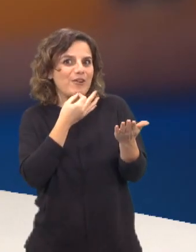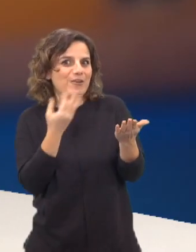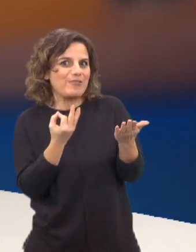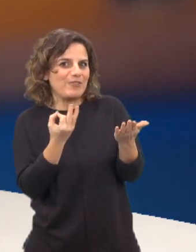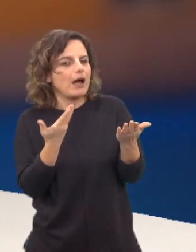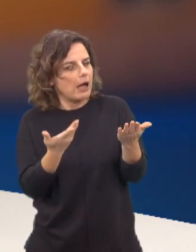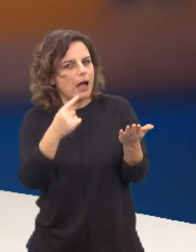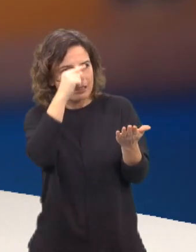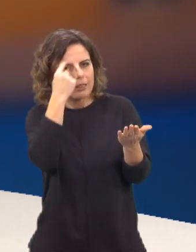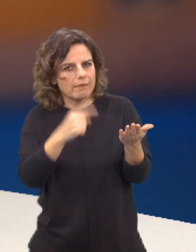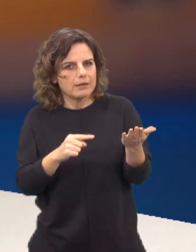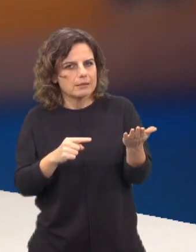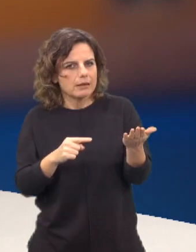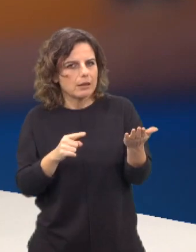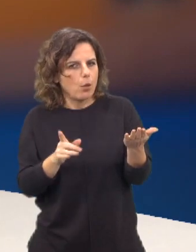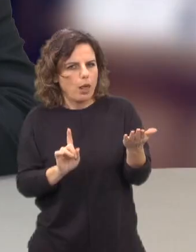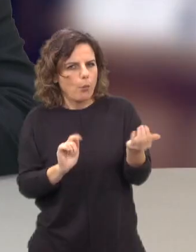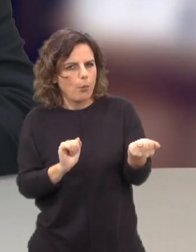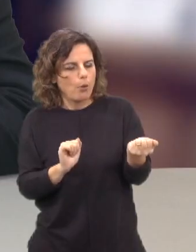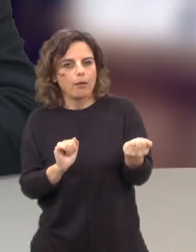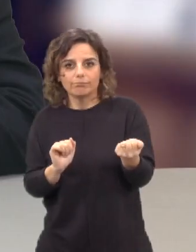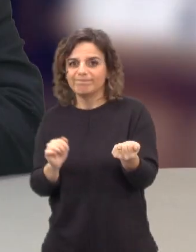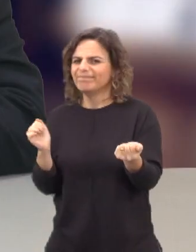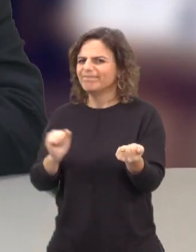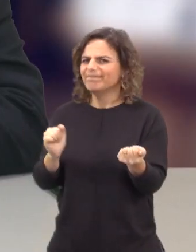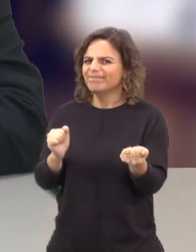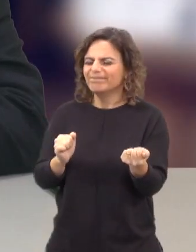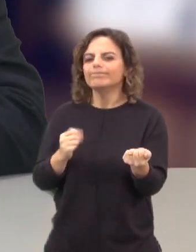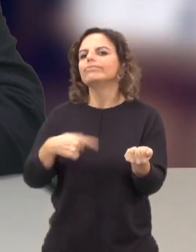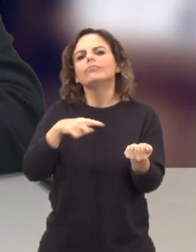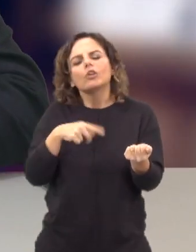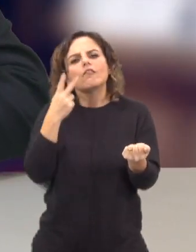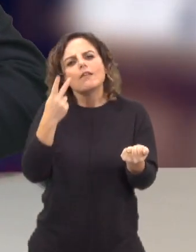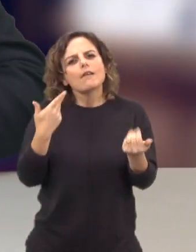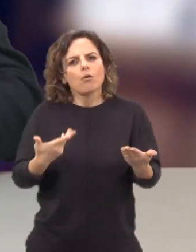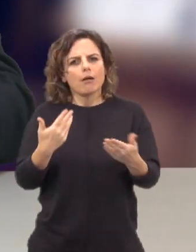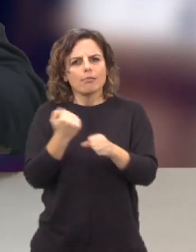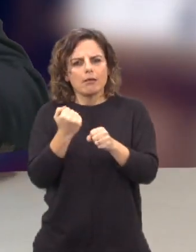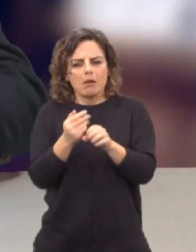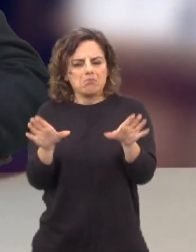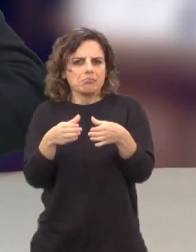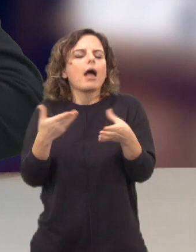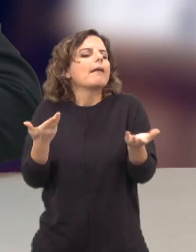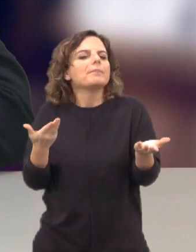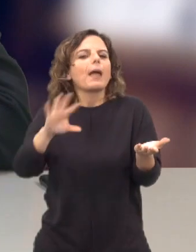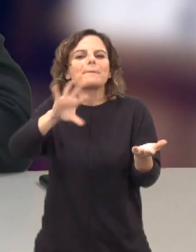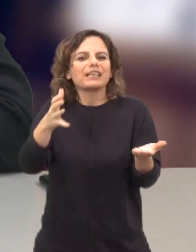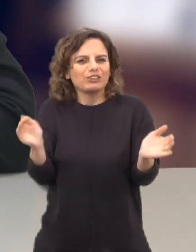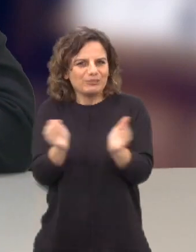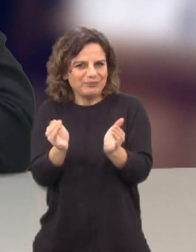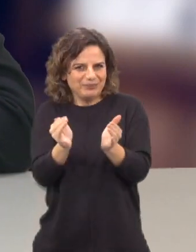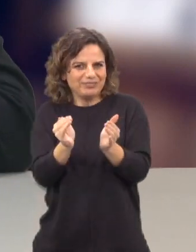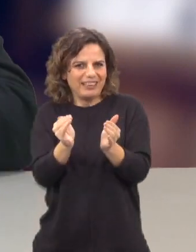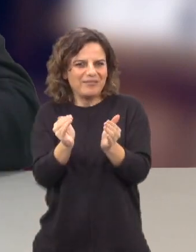de ouvir, é cada vez mais difícil ou não? Sim, nós vivemos num mercado pequeno, somos um país pequeno, um